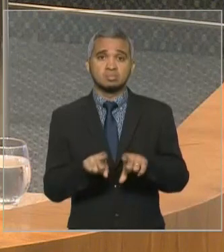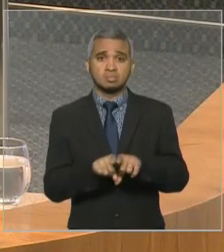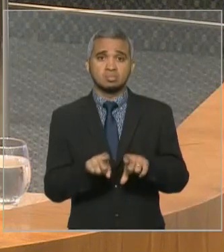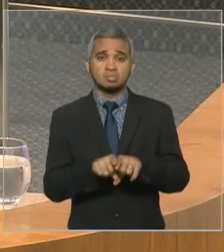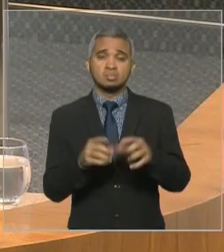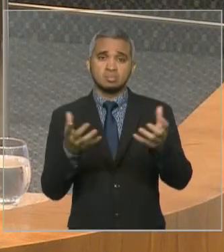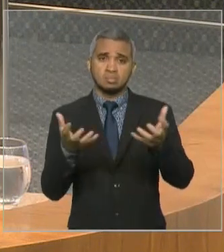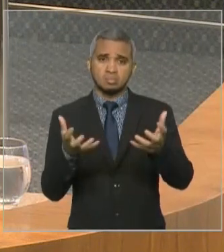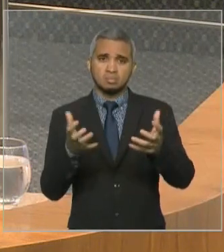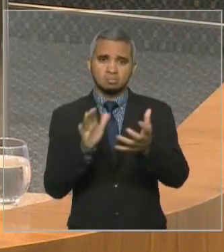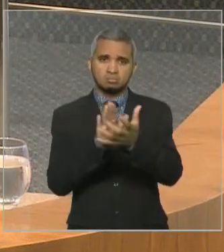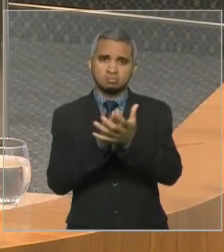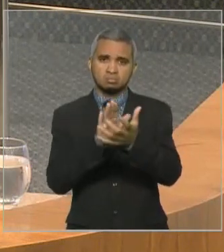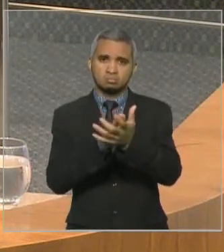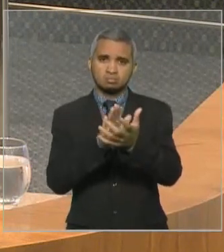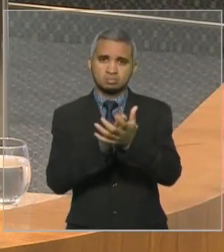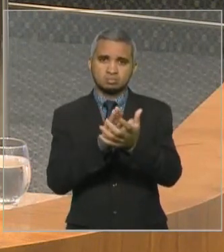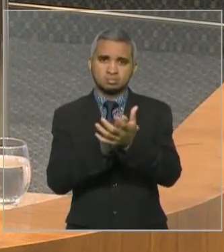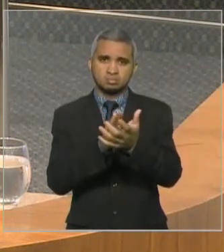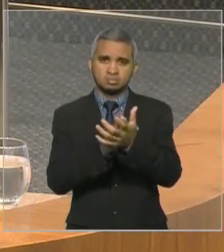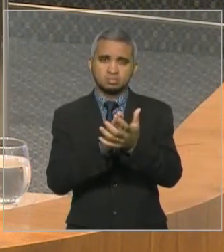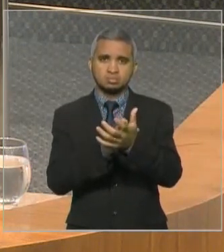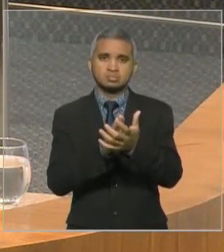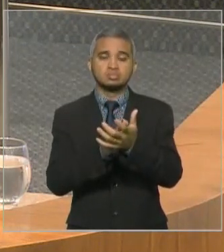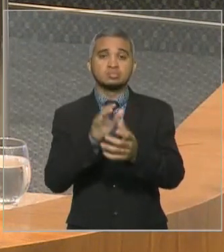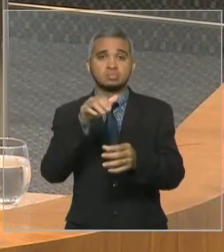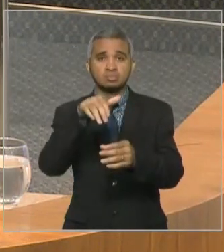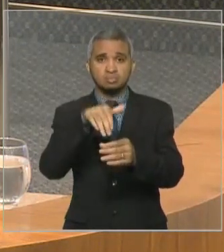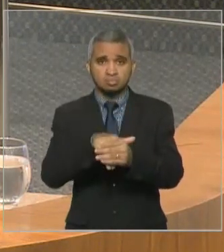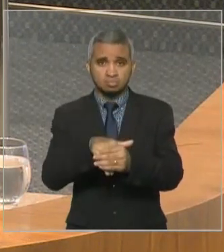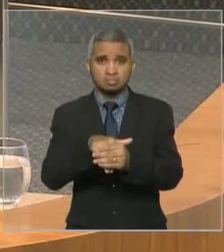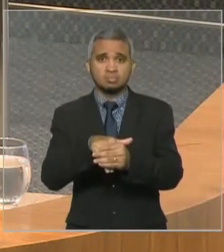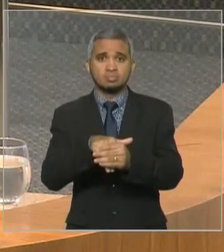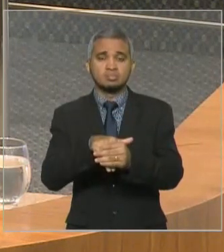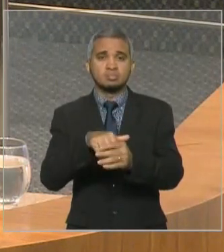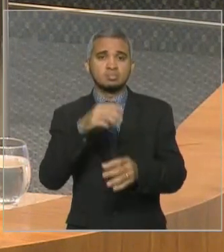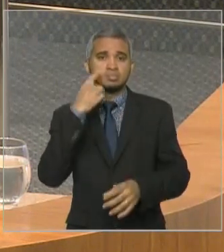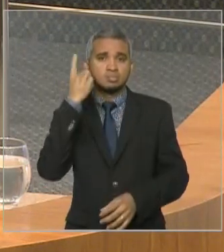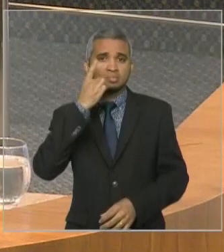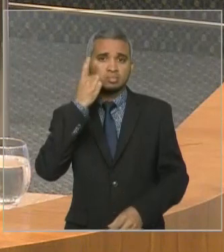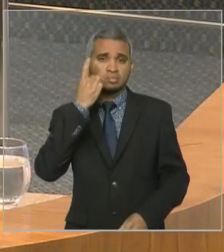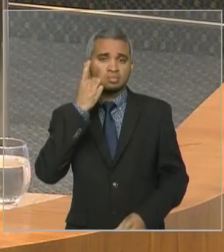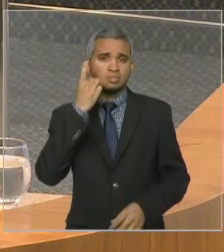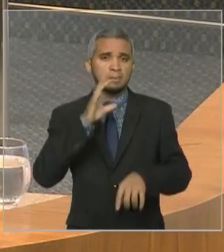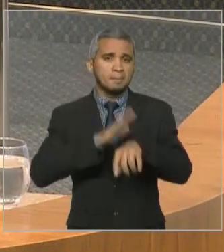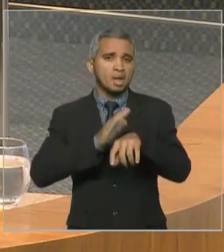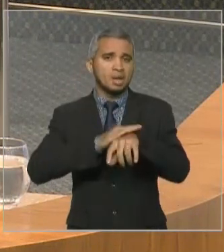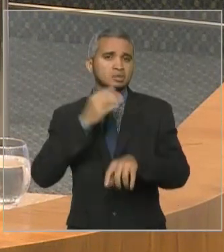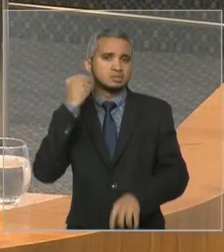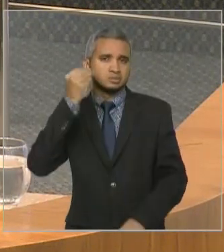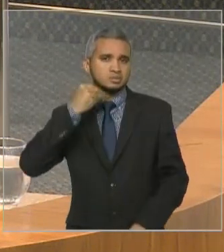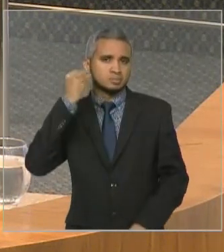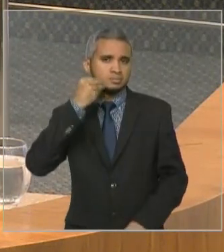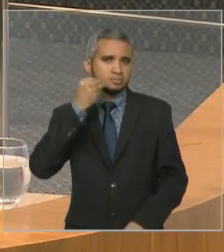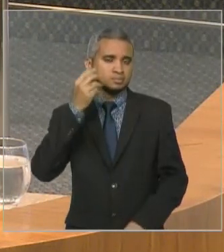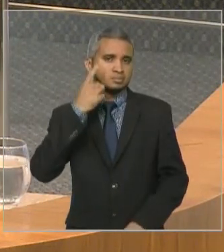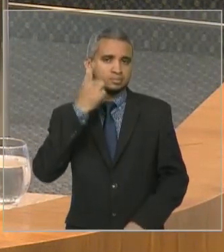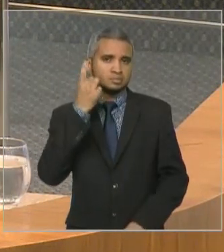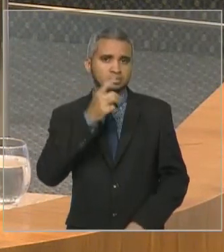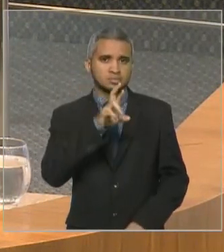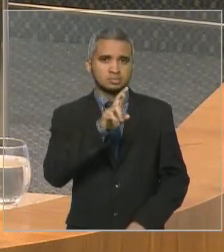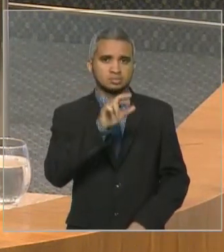parabenizar a eleição ou a reeleição dos deputados mais experientes que aqui estão. Deputado Rafael,